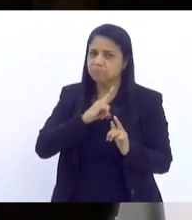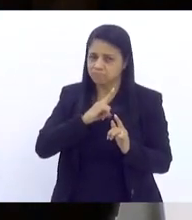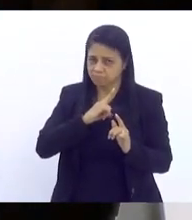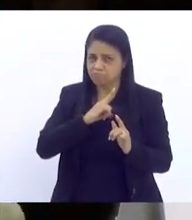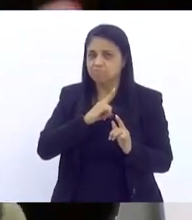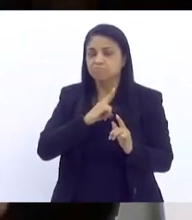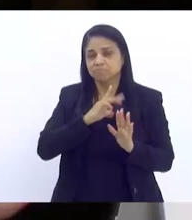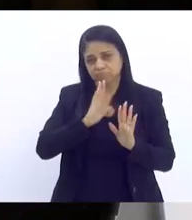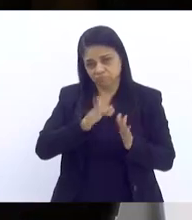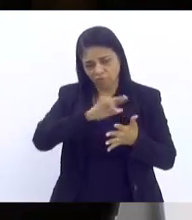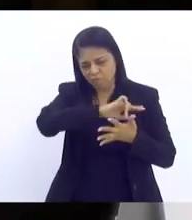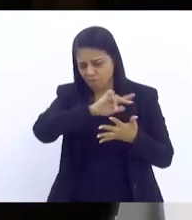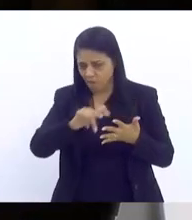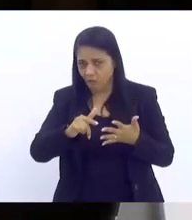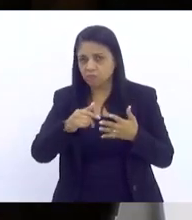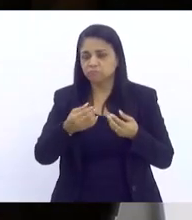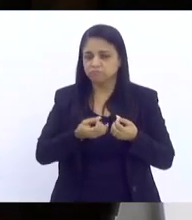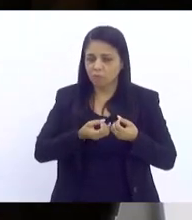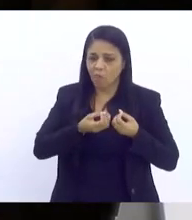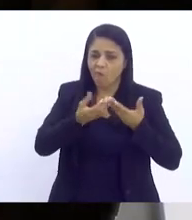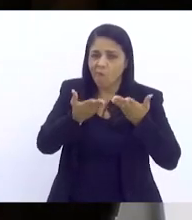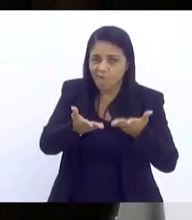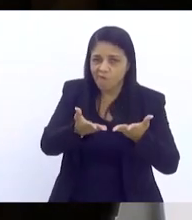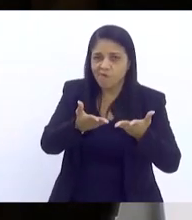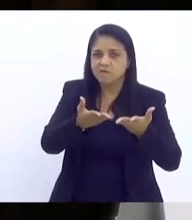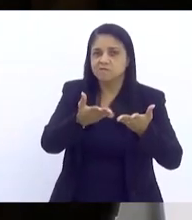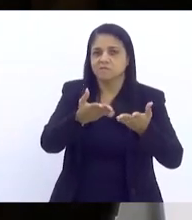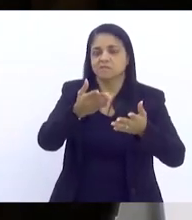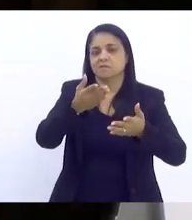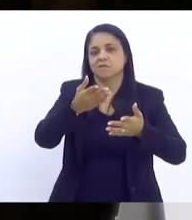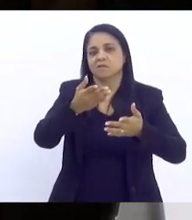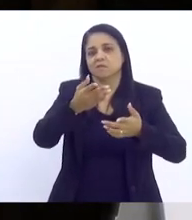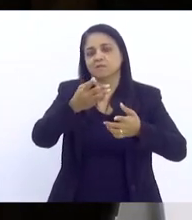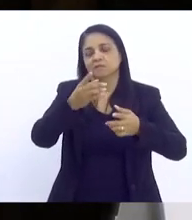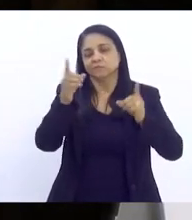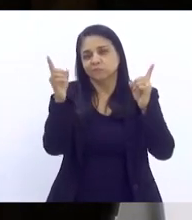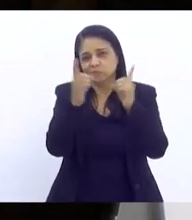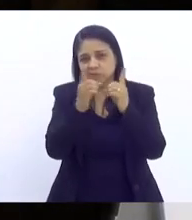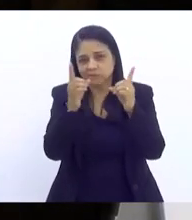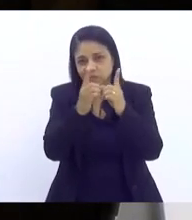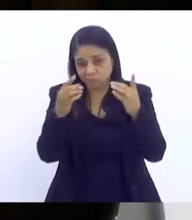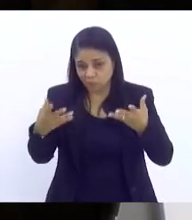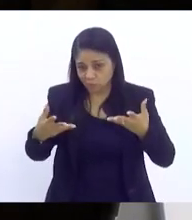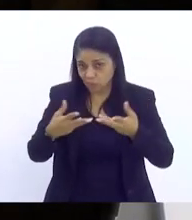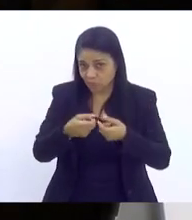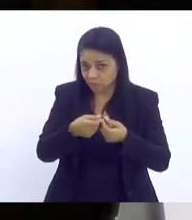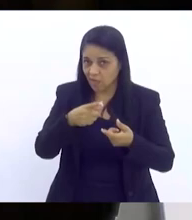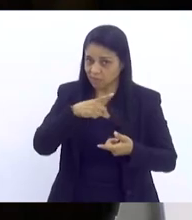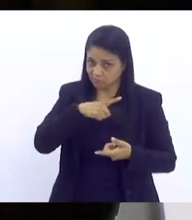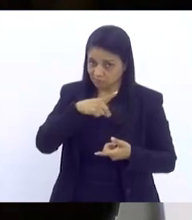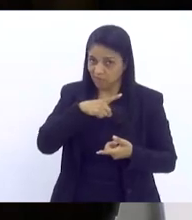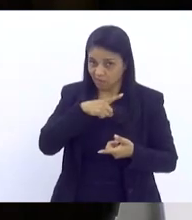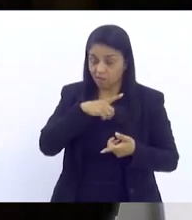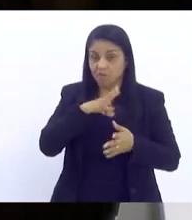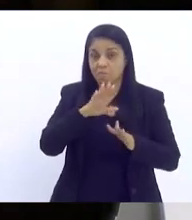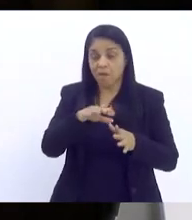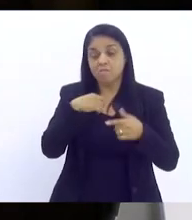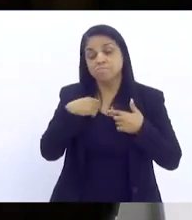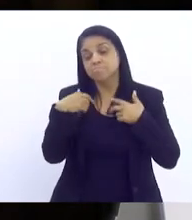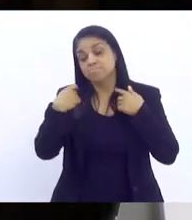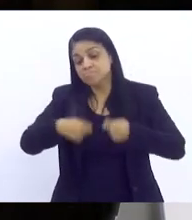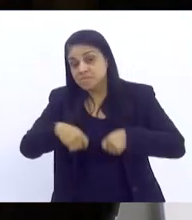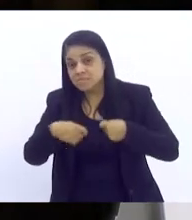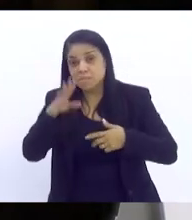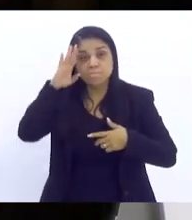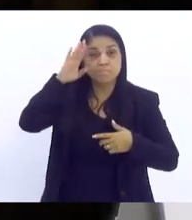tem, que podem oferecer subsídios para um atendimento mais qualificado na escola, a gente precisa perceber o